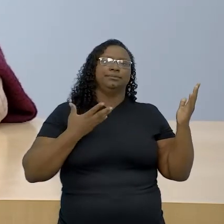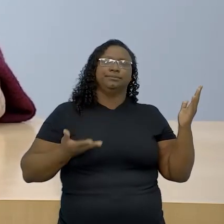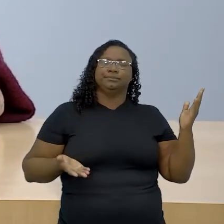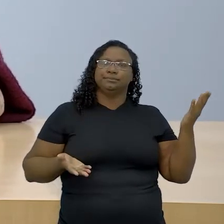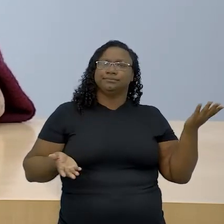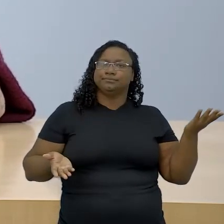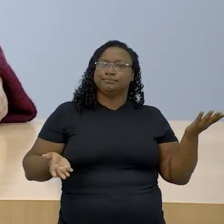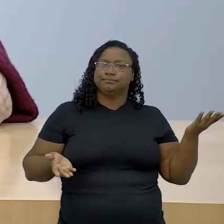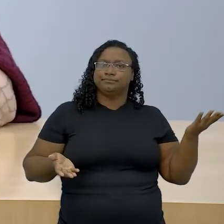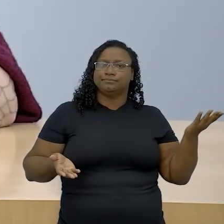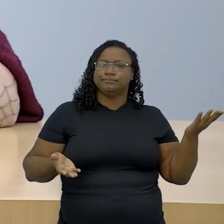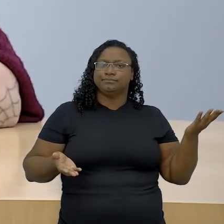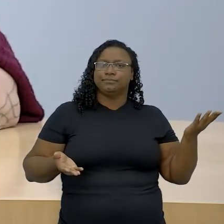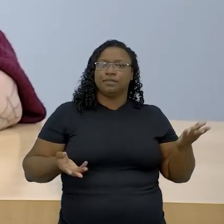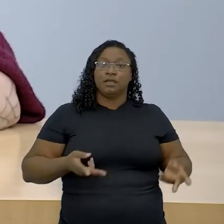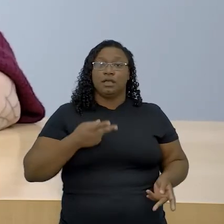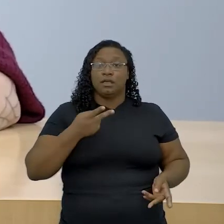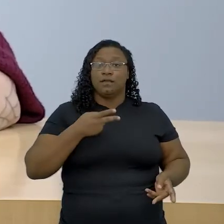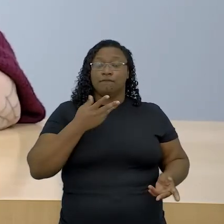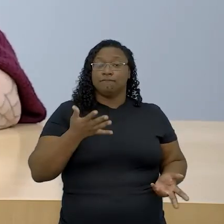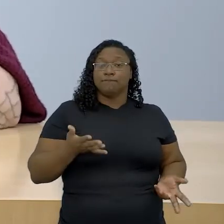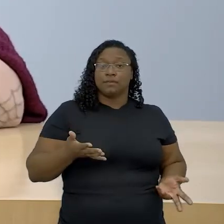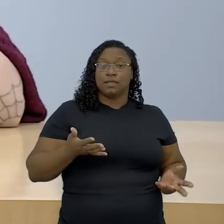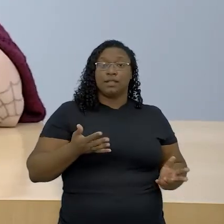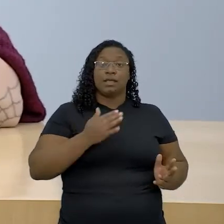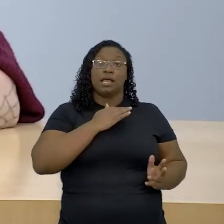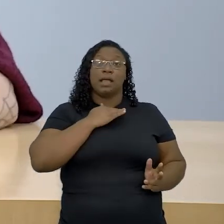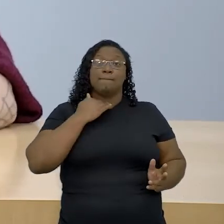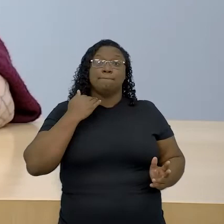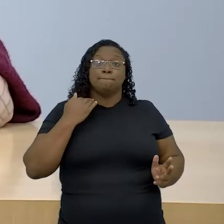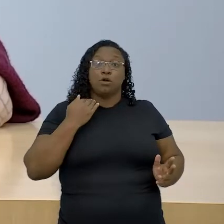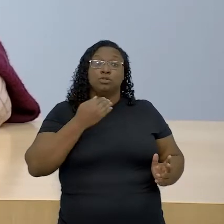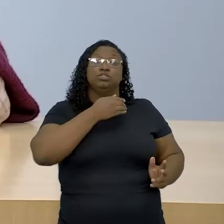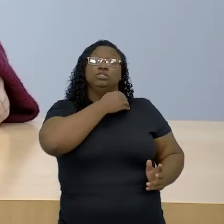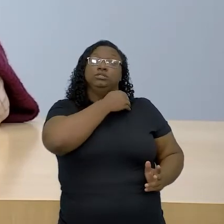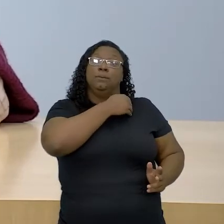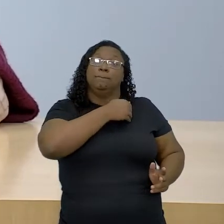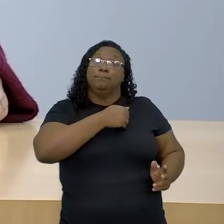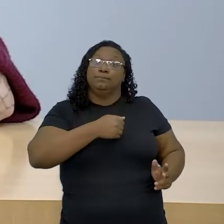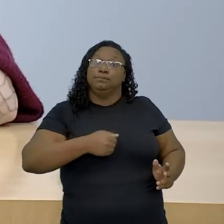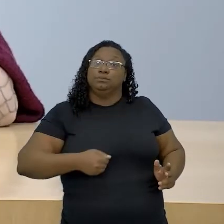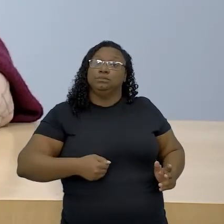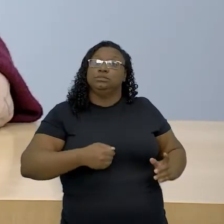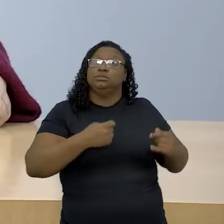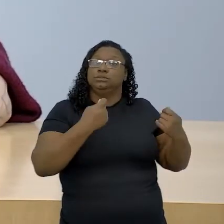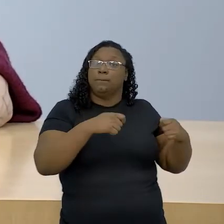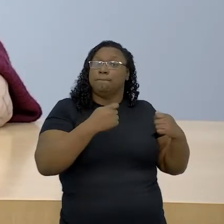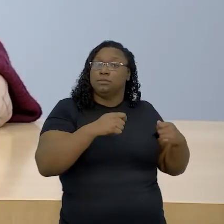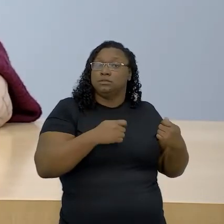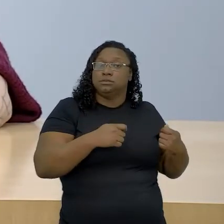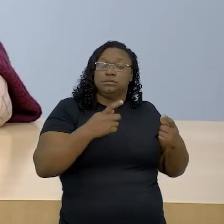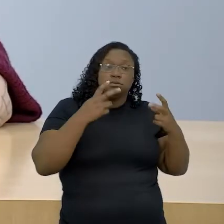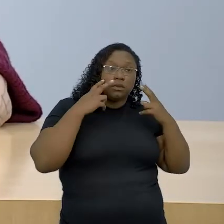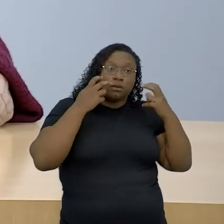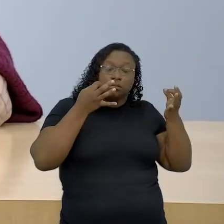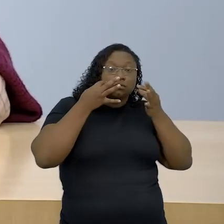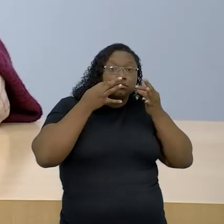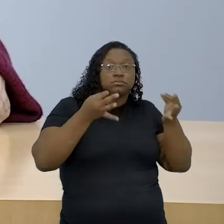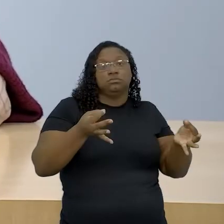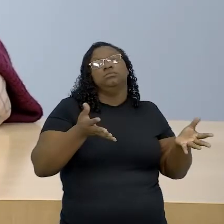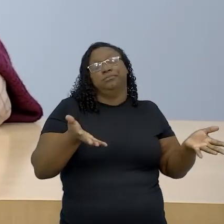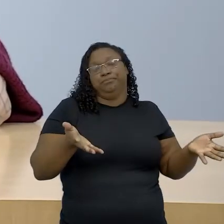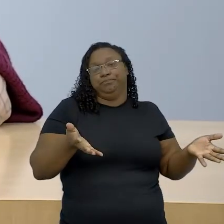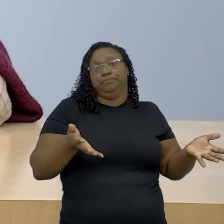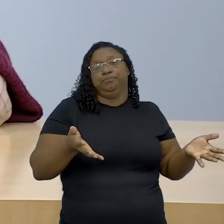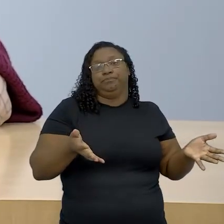Bembo, que diz que a gestão da morte é um assunto político, é um assunto que interessa aos governos através